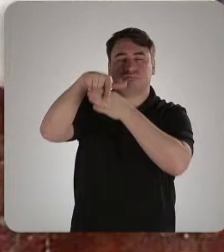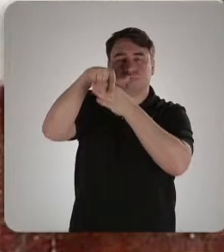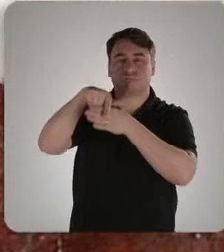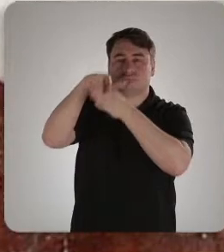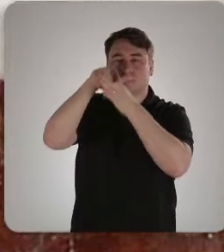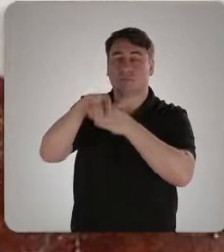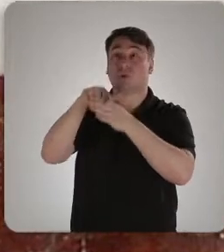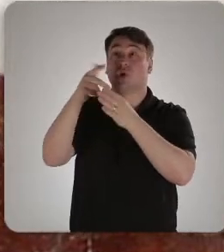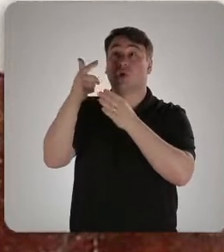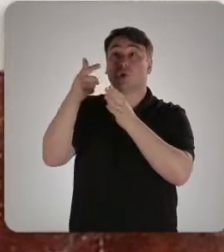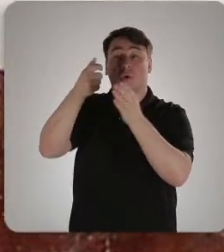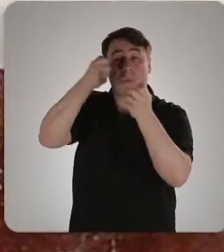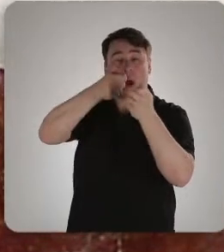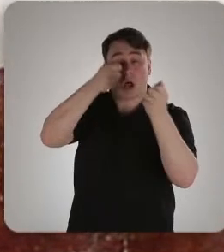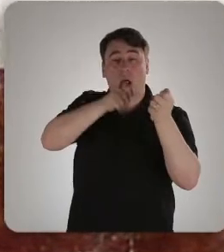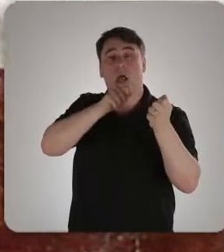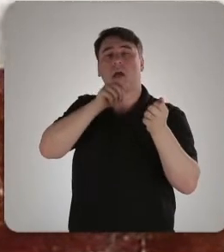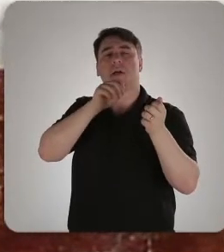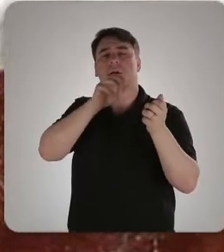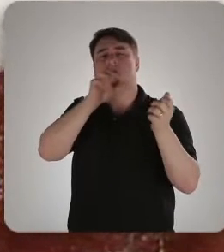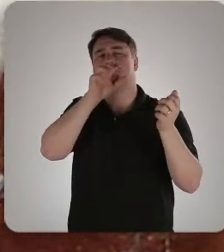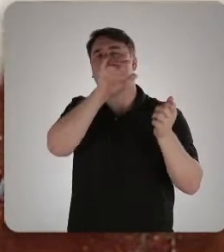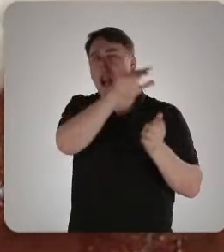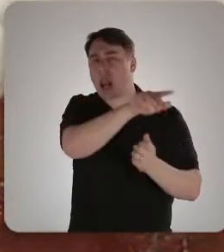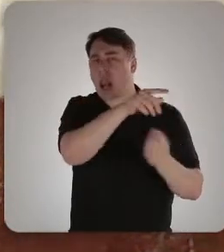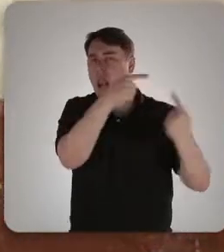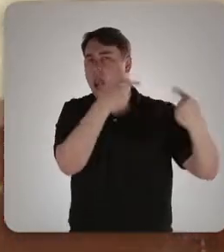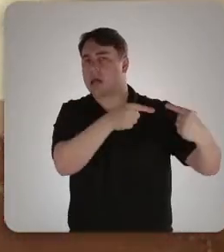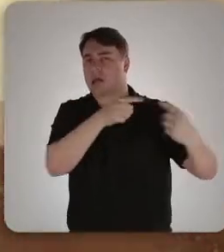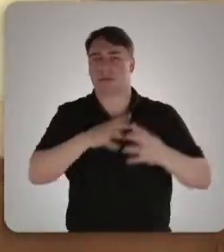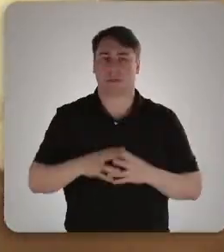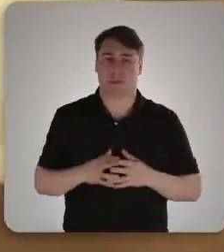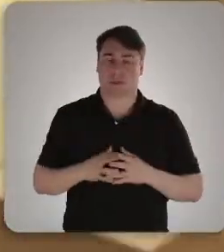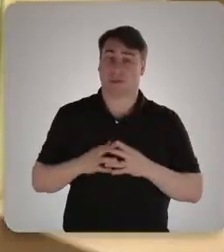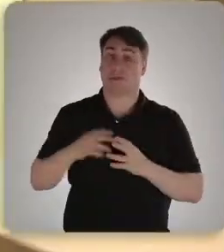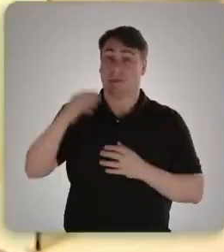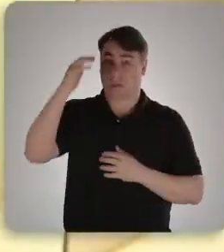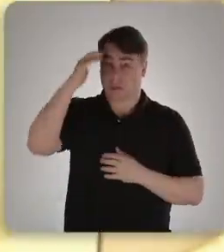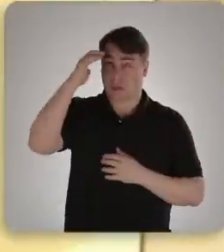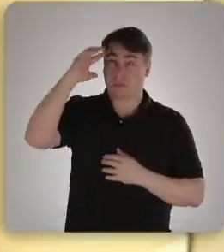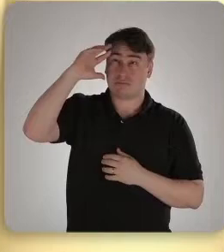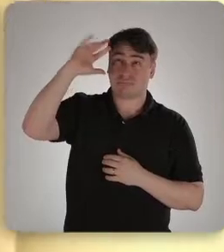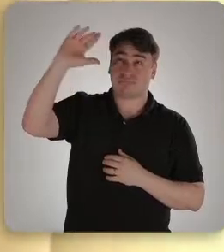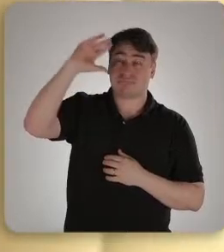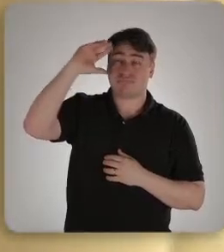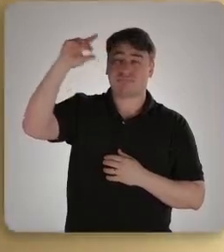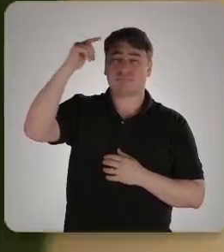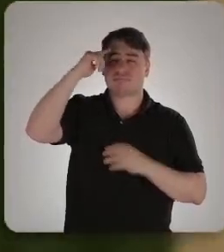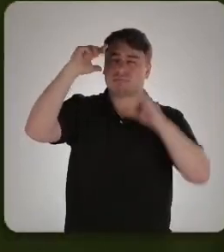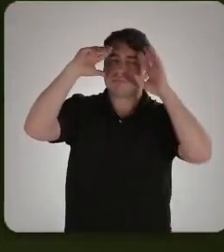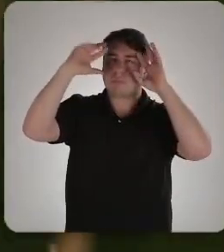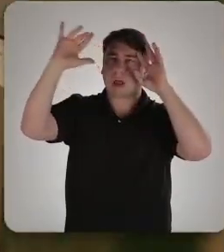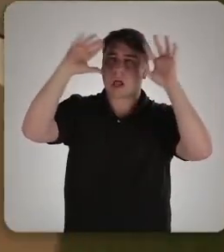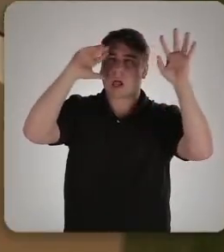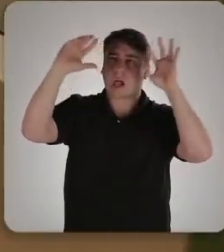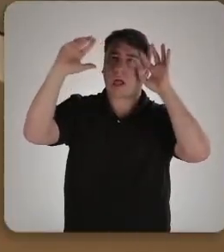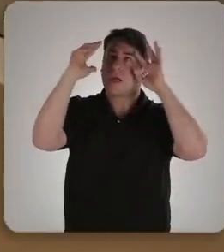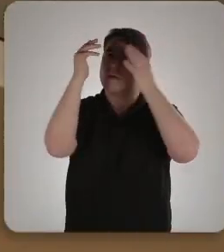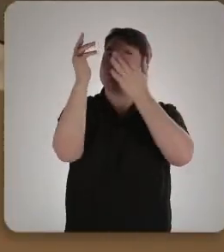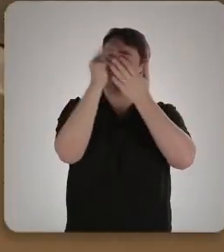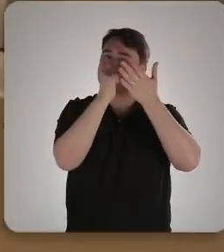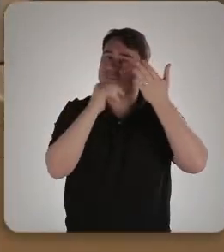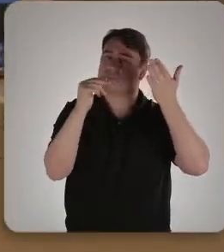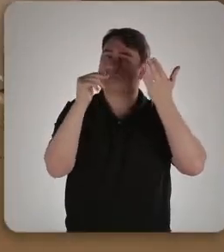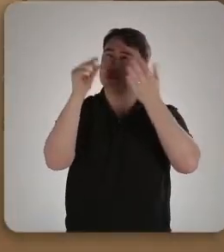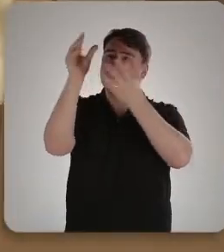eterna luta contra o dragão. A cabeça do menino Portinari estava cheia de imagens.